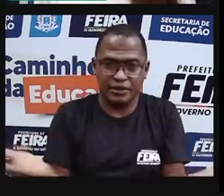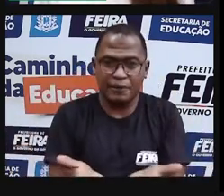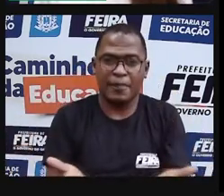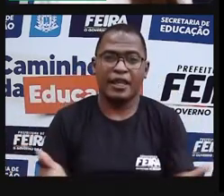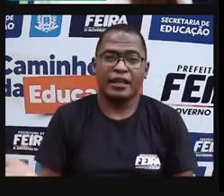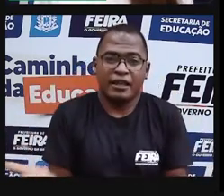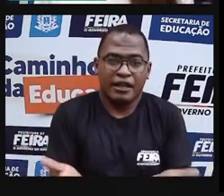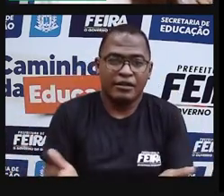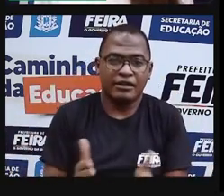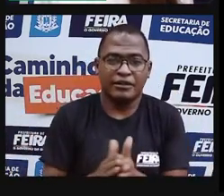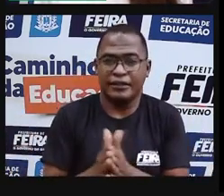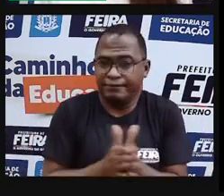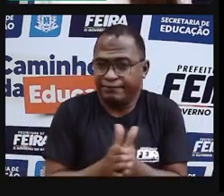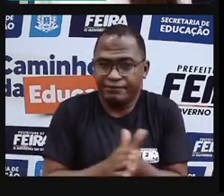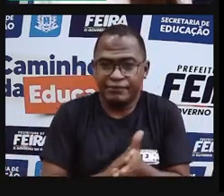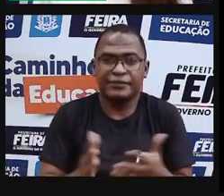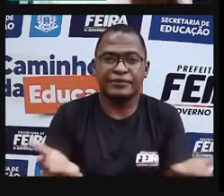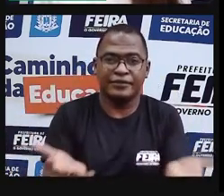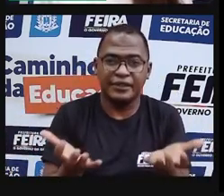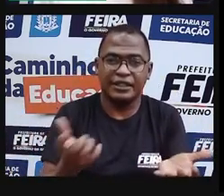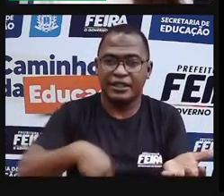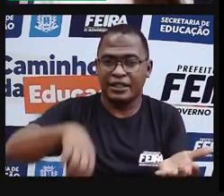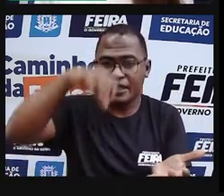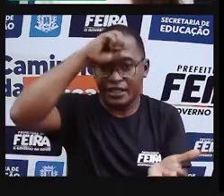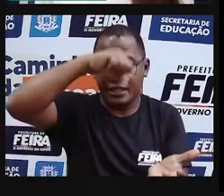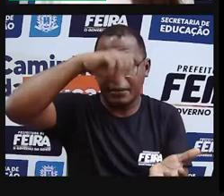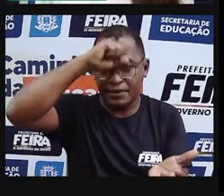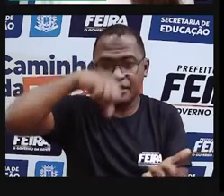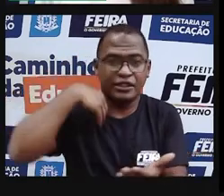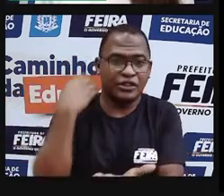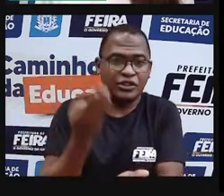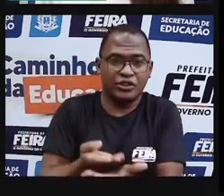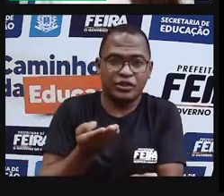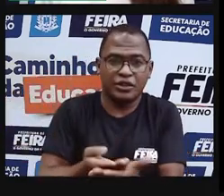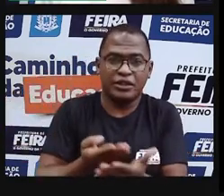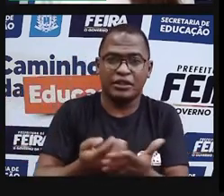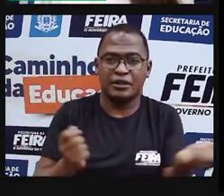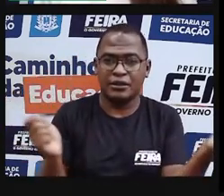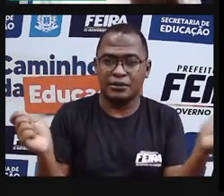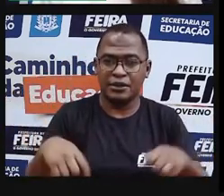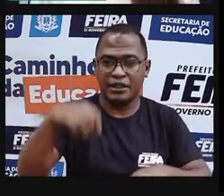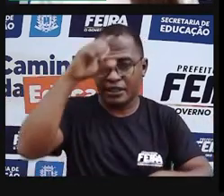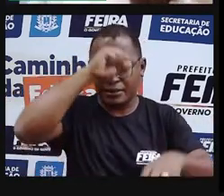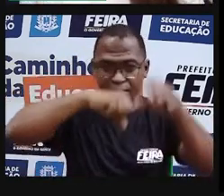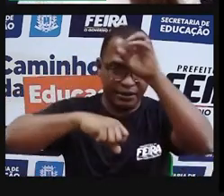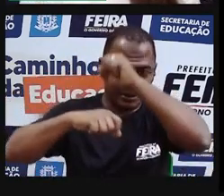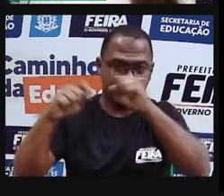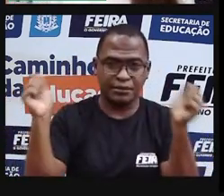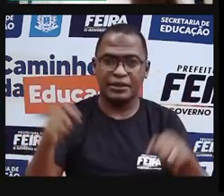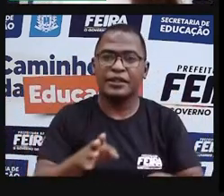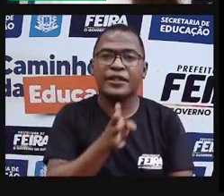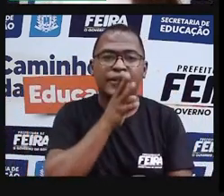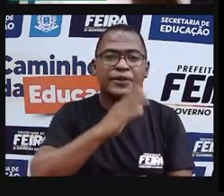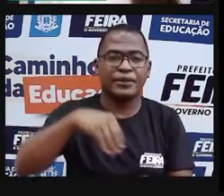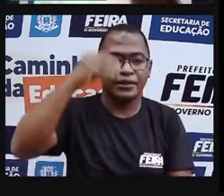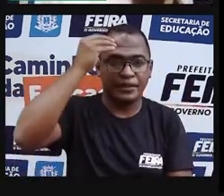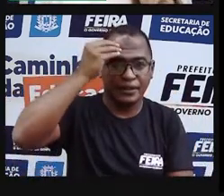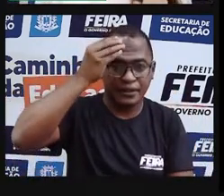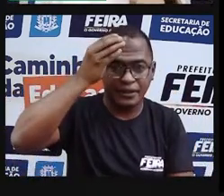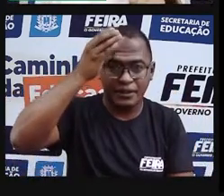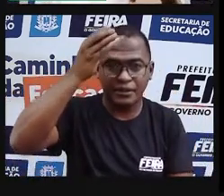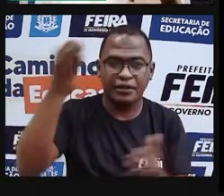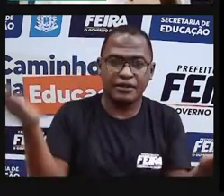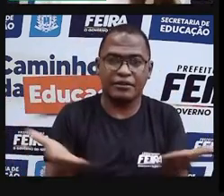total para aprender, interessado nas aulas, que quiser aprender um pouco mais e conhecer, vem com a gente,